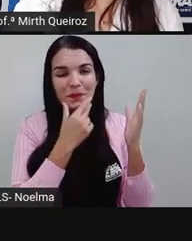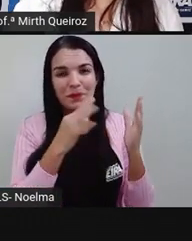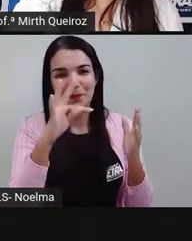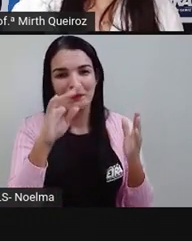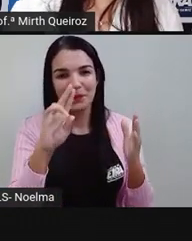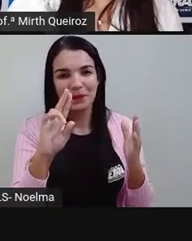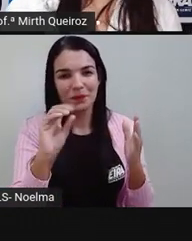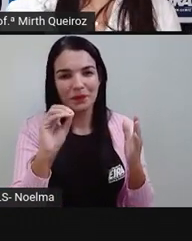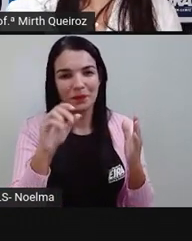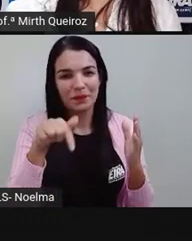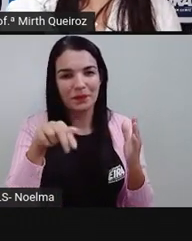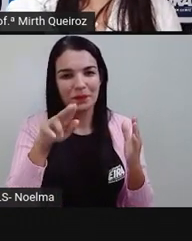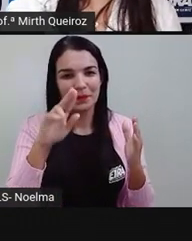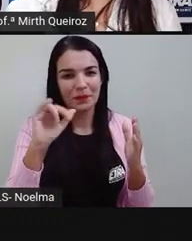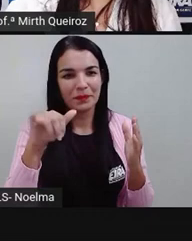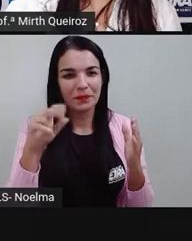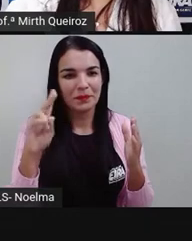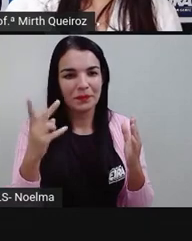Vamos ouvir?